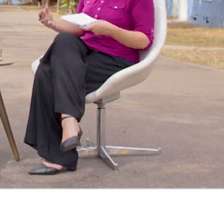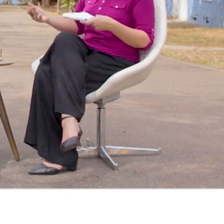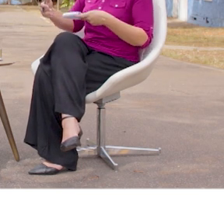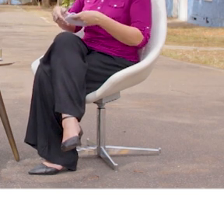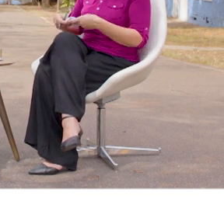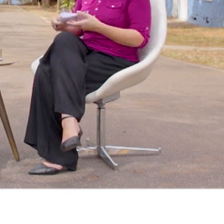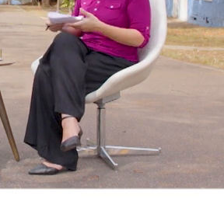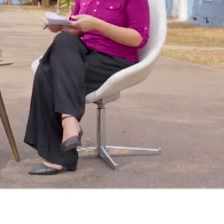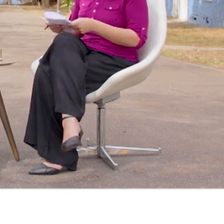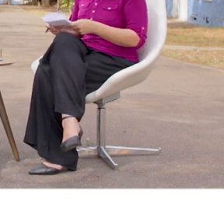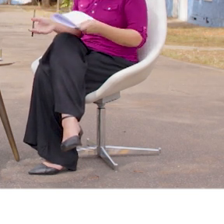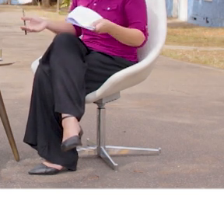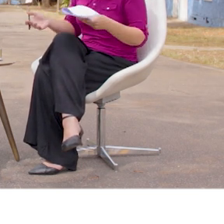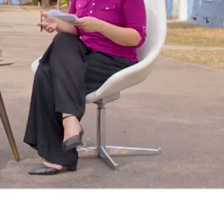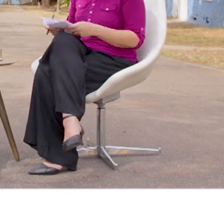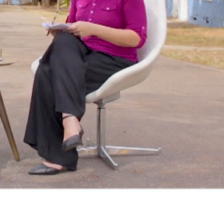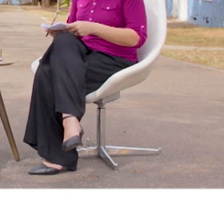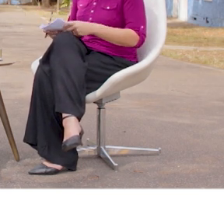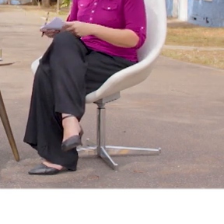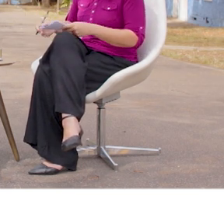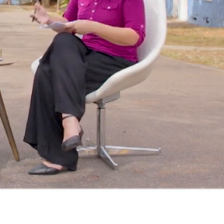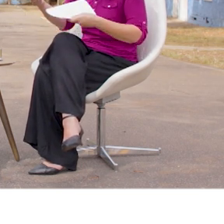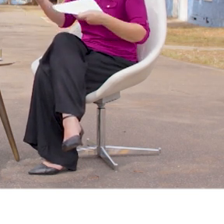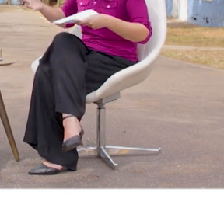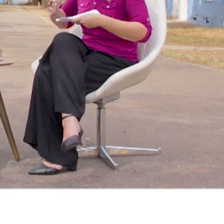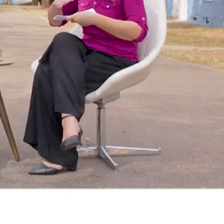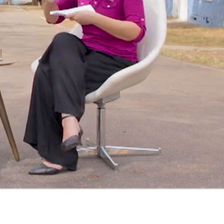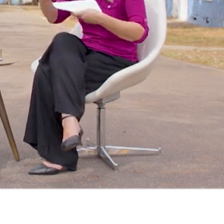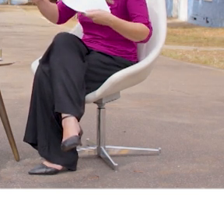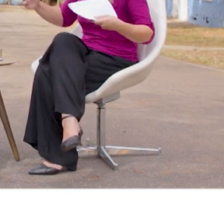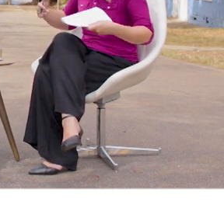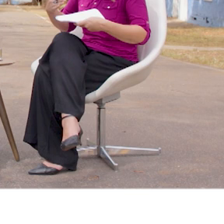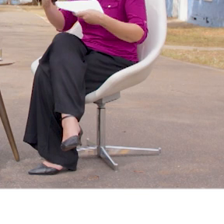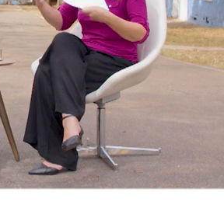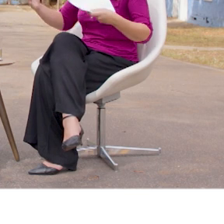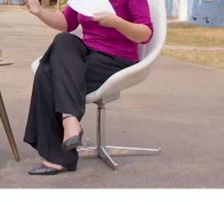Música Música